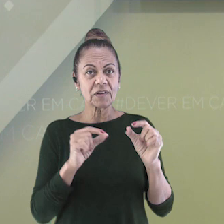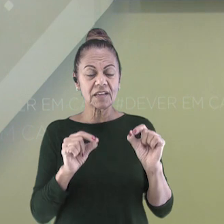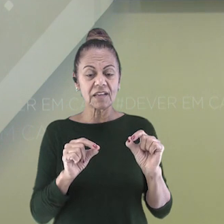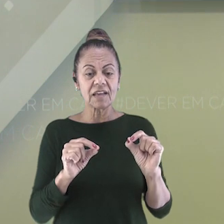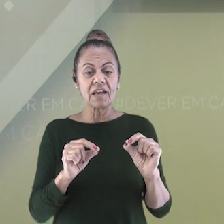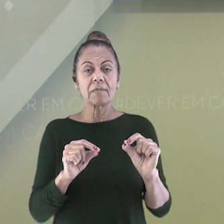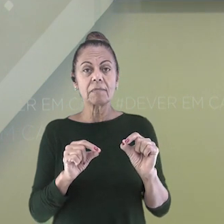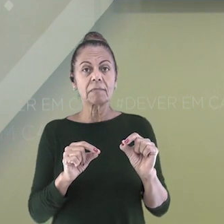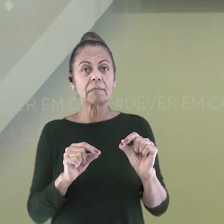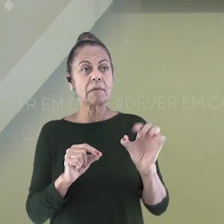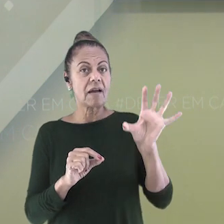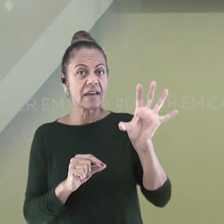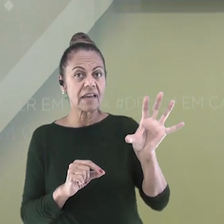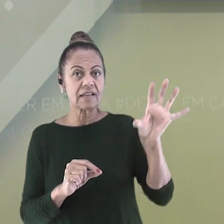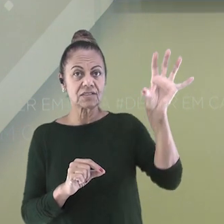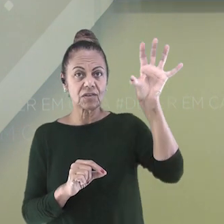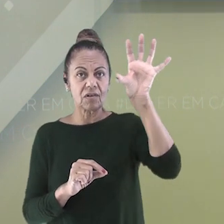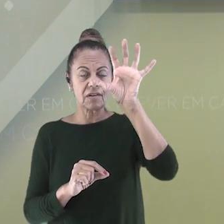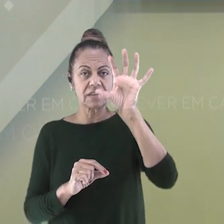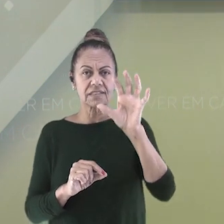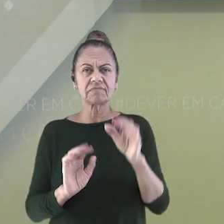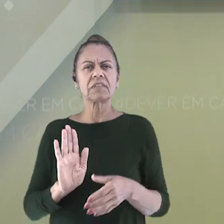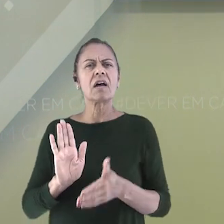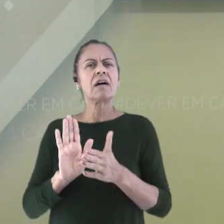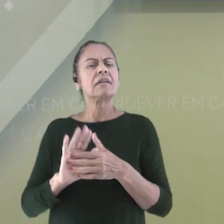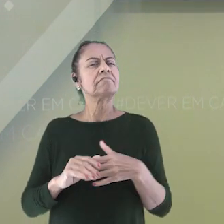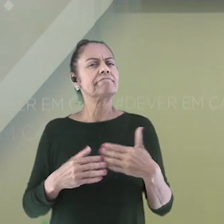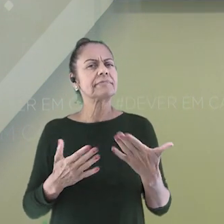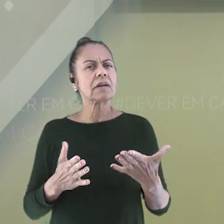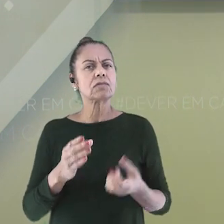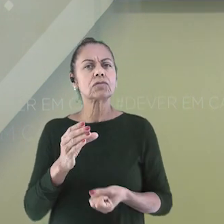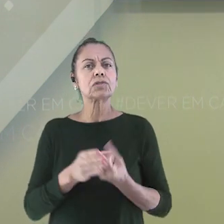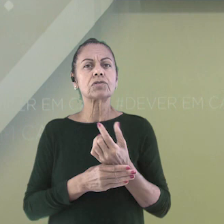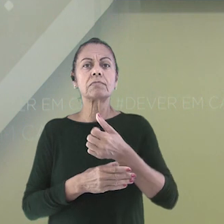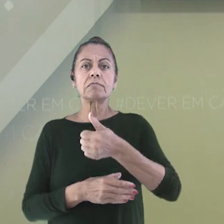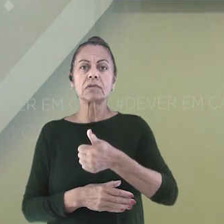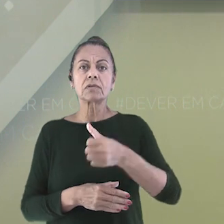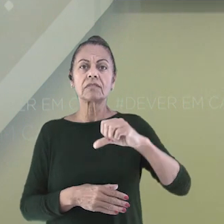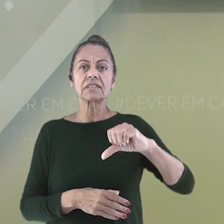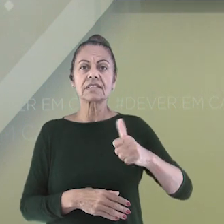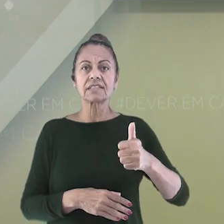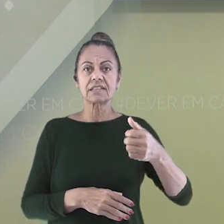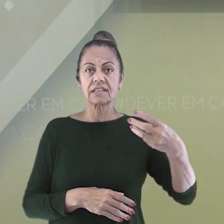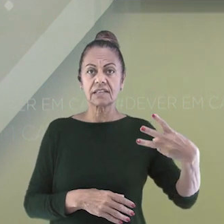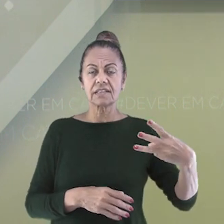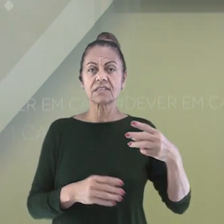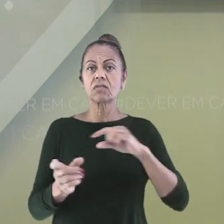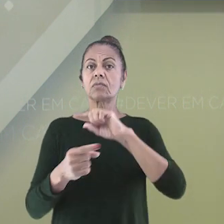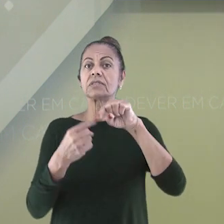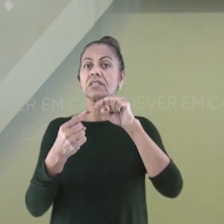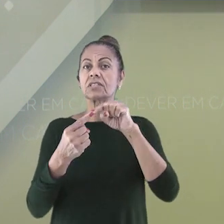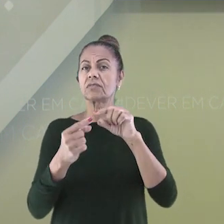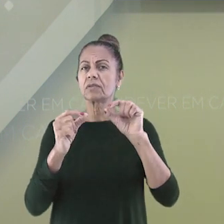regiões. Essa proposta surgiu em 1913, com o objetivo de facilitar o